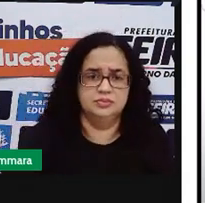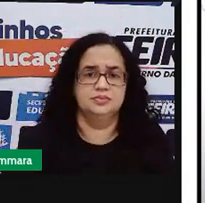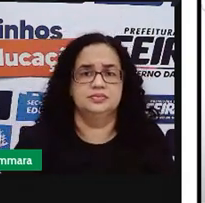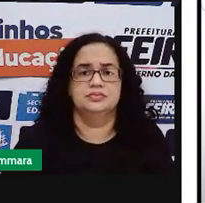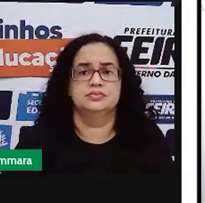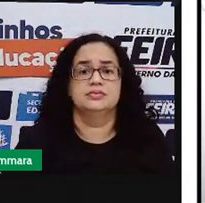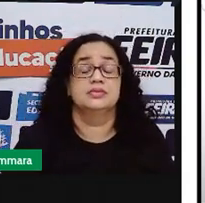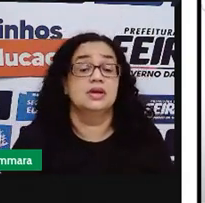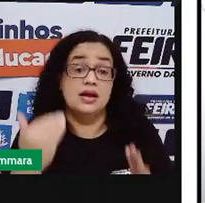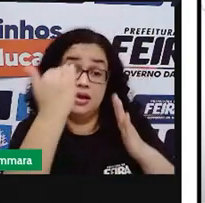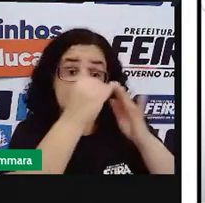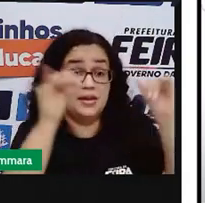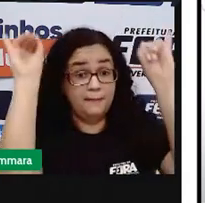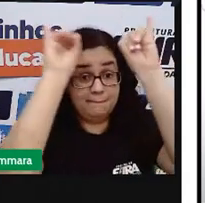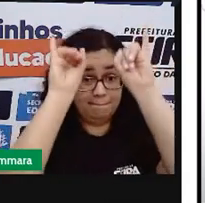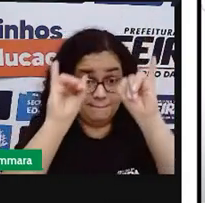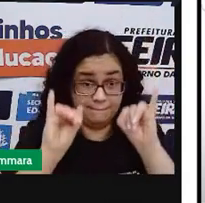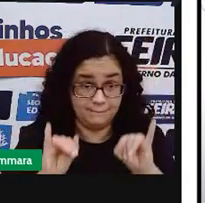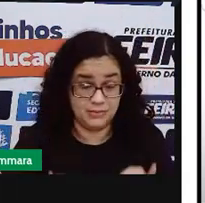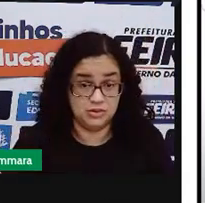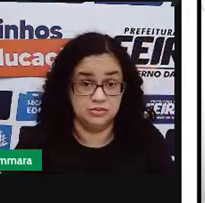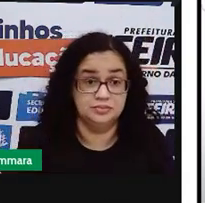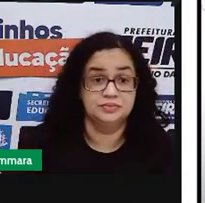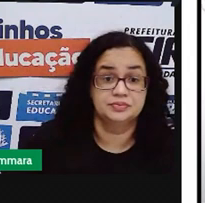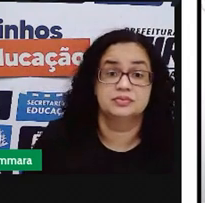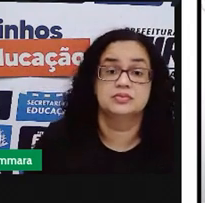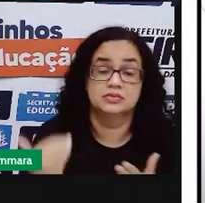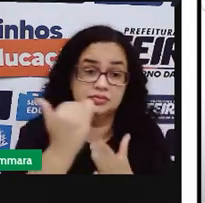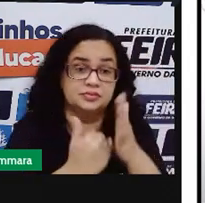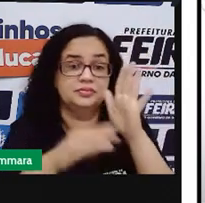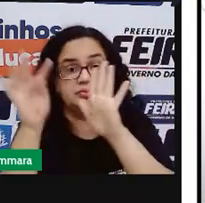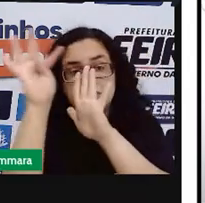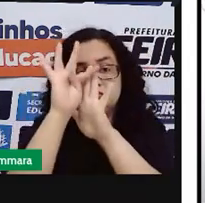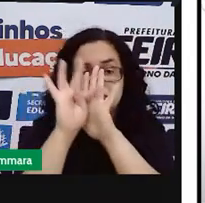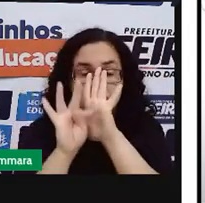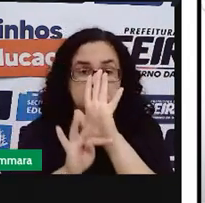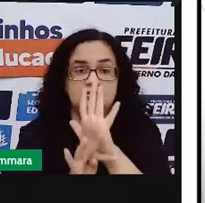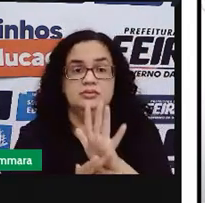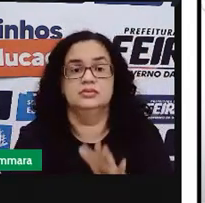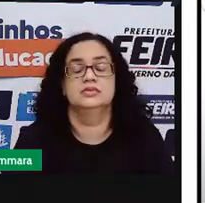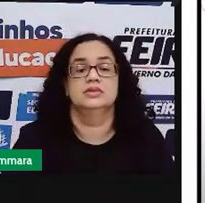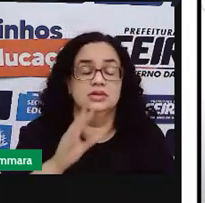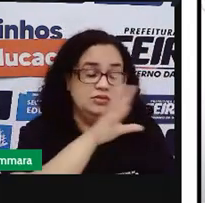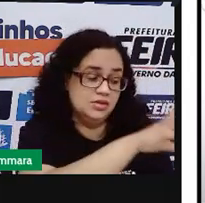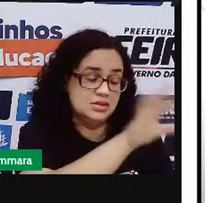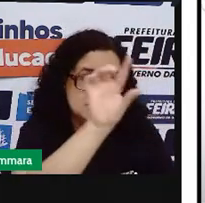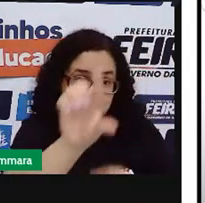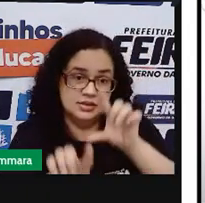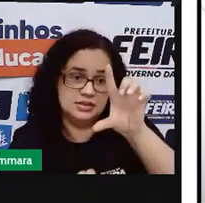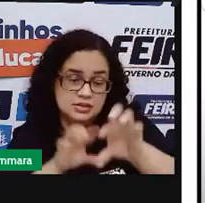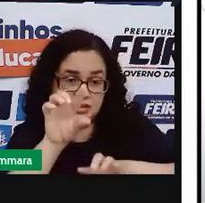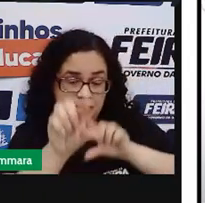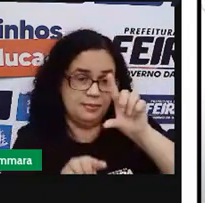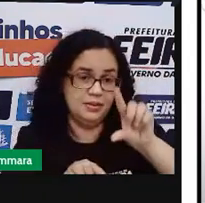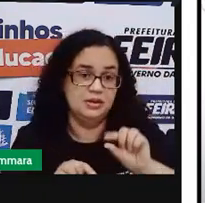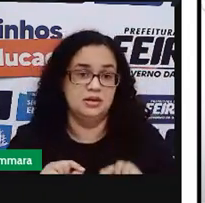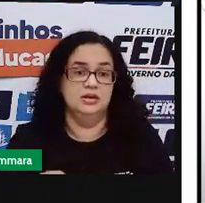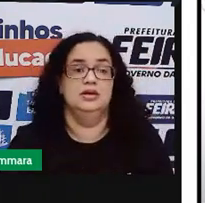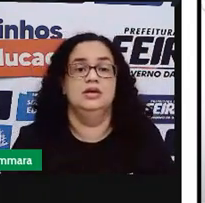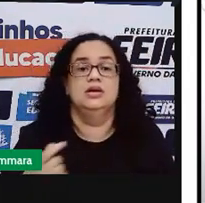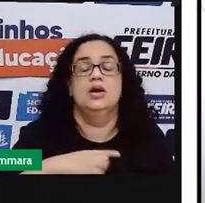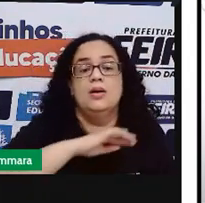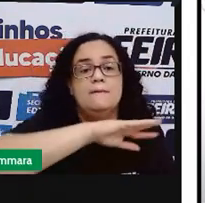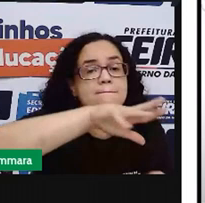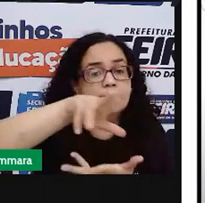A imagem. E logo abaixo vem o texto. Faça a coleta seletiva. Condição para o